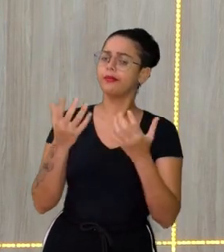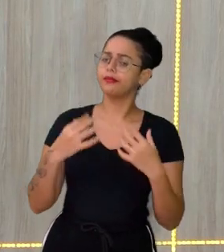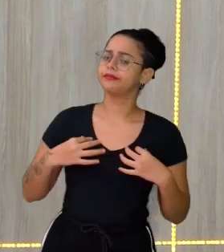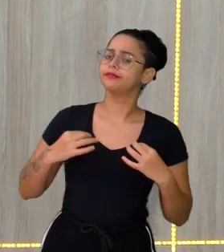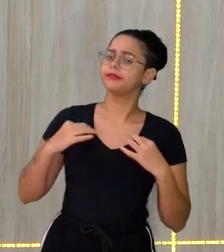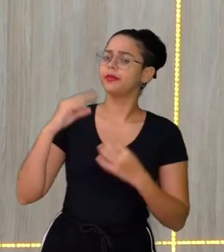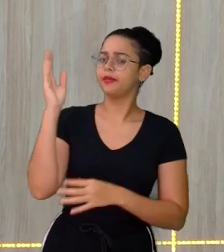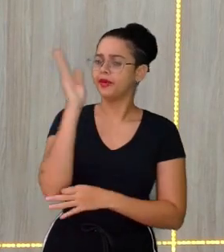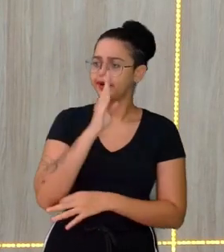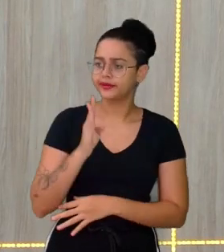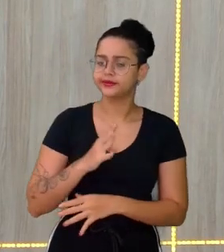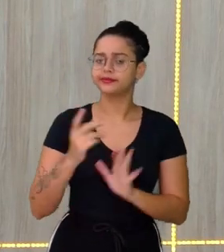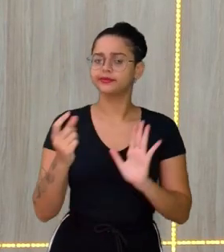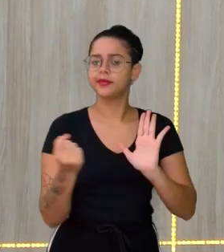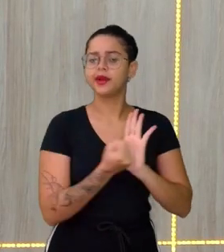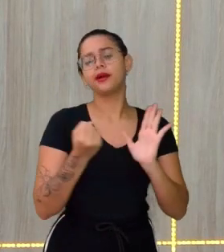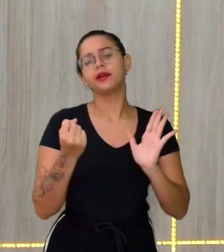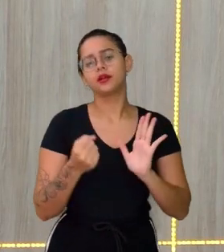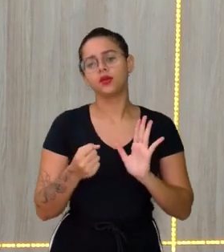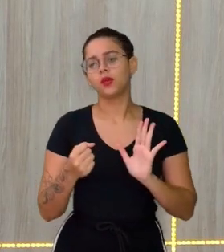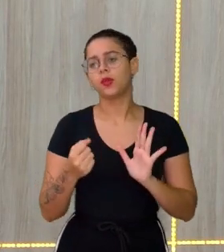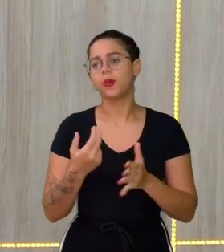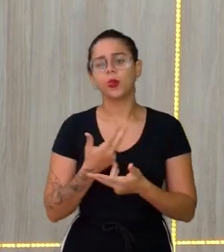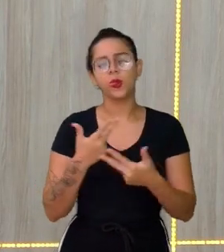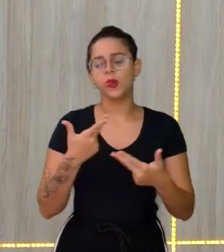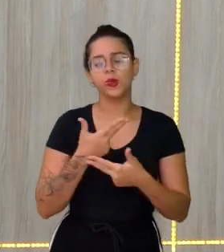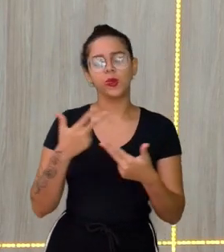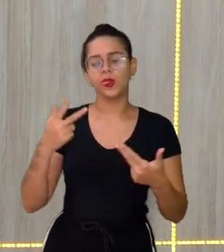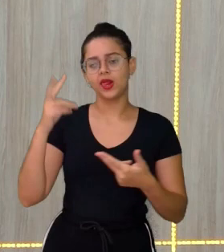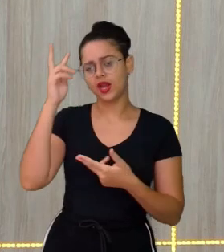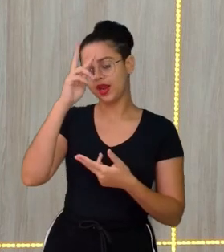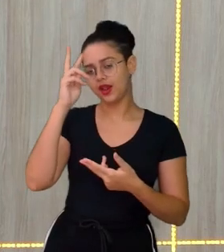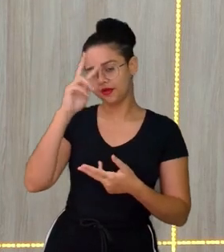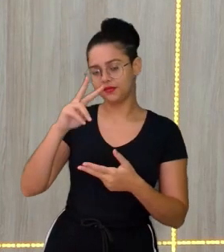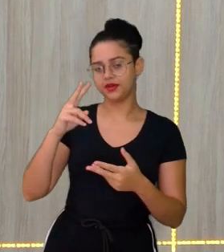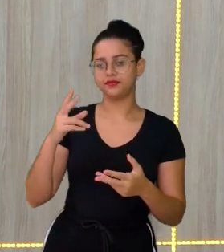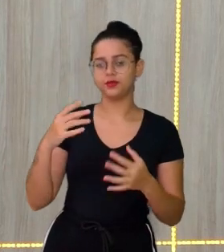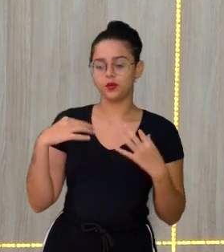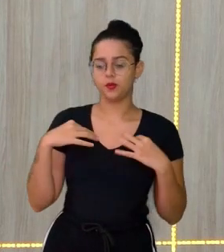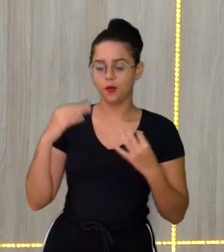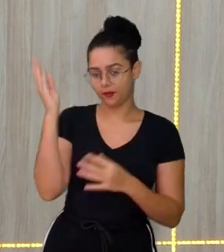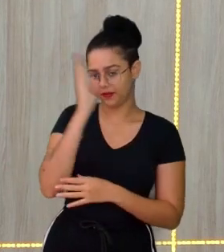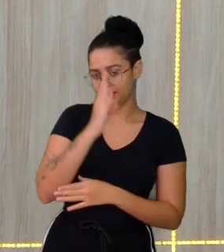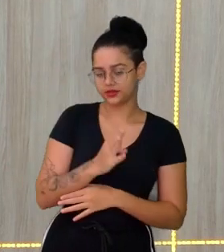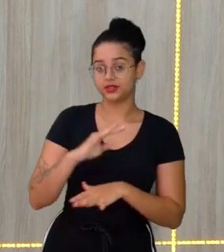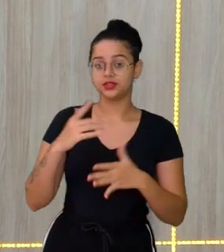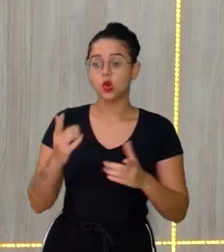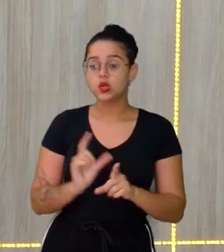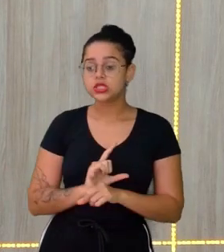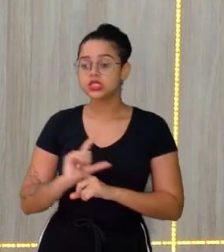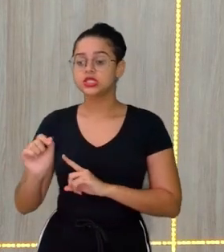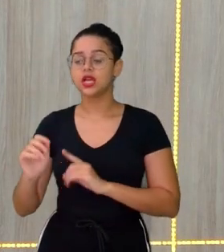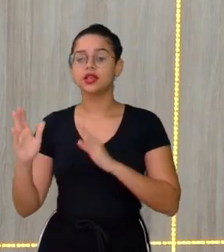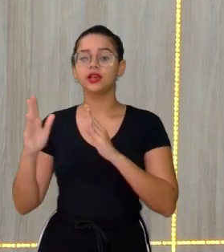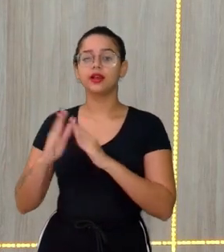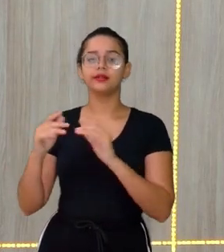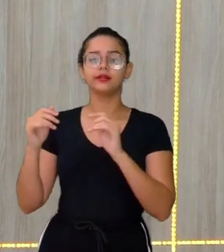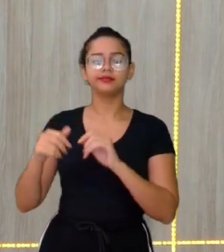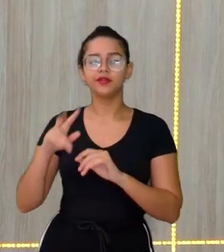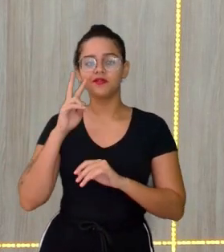Algum Até fato Que remete A seleção brasileira Então Quando a gente Saia de casa Chegava ali Pode ser no